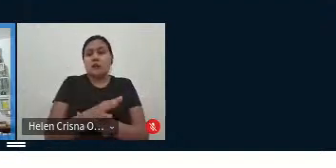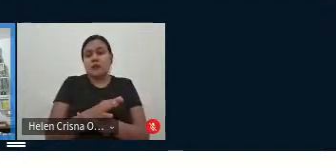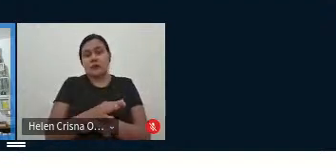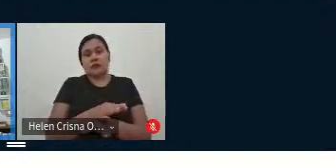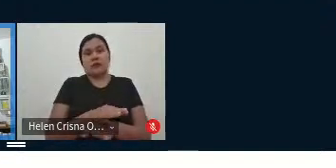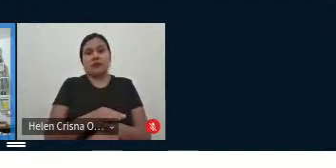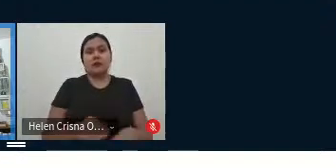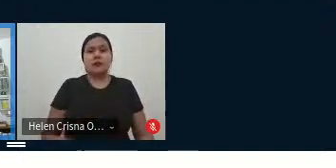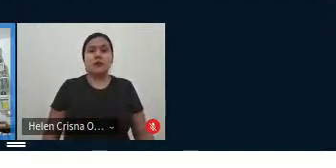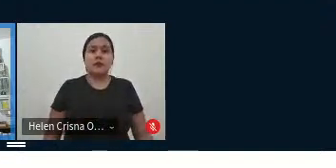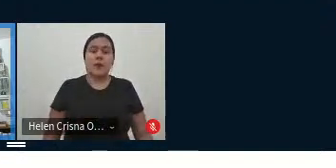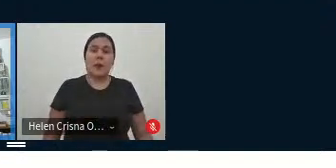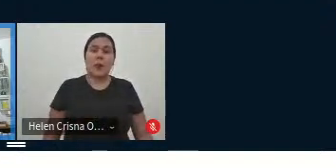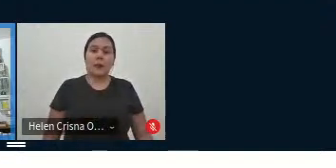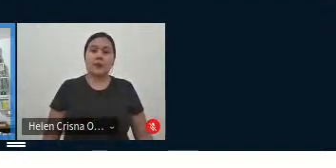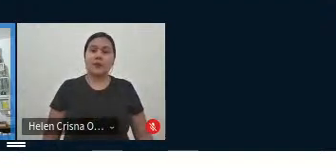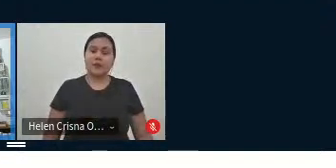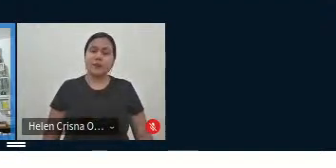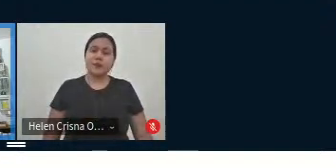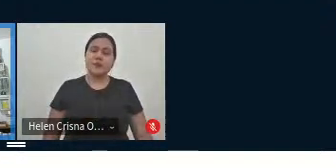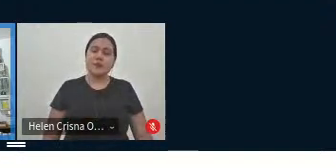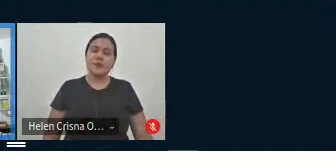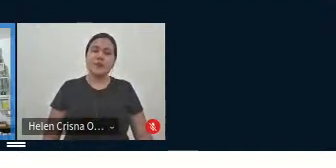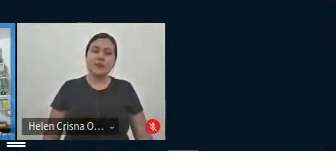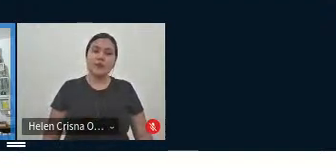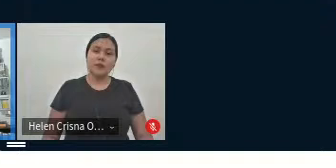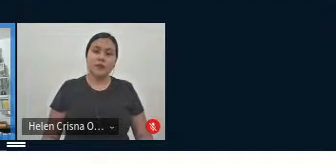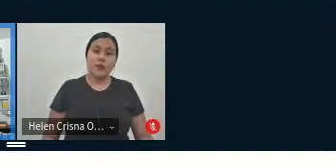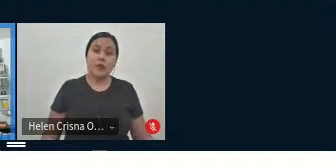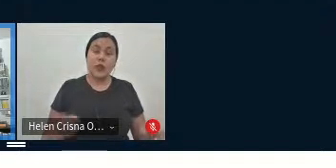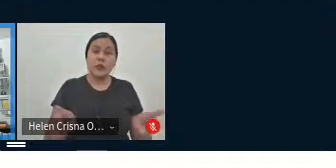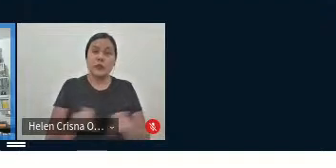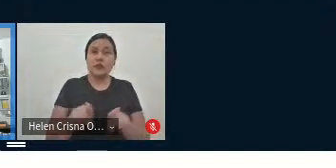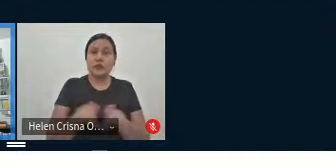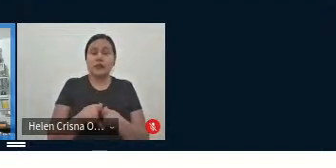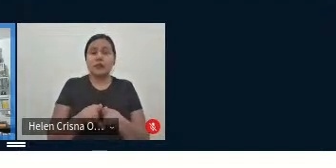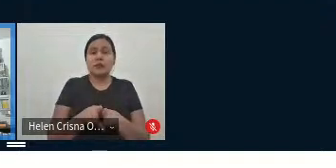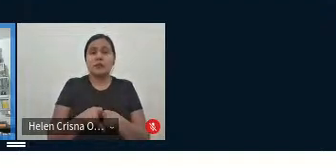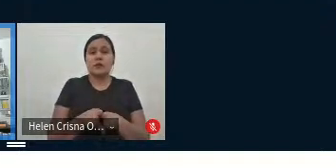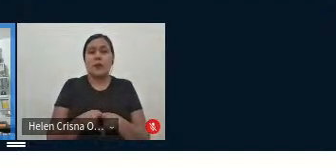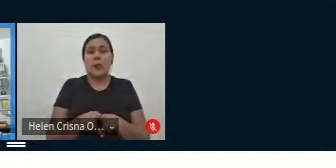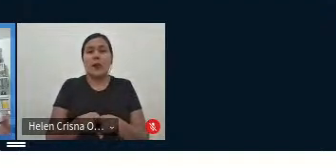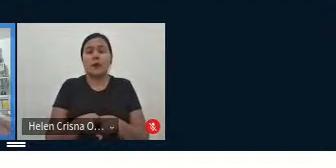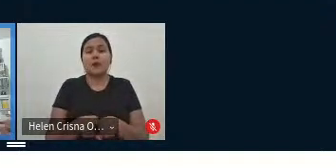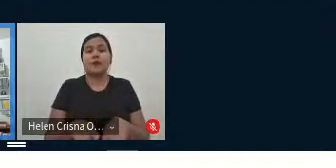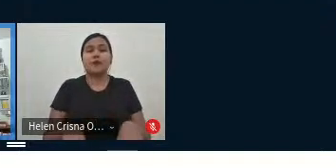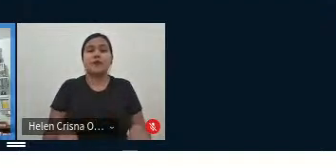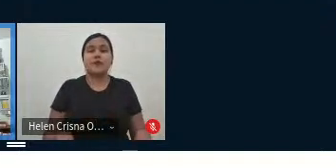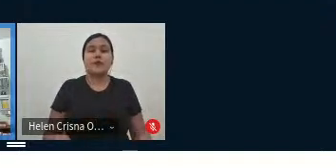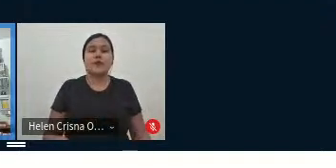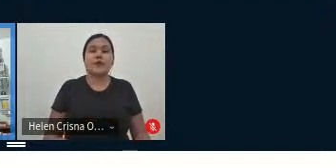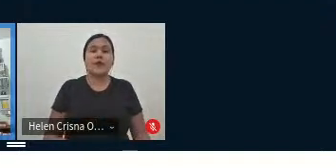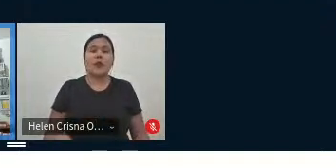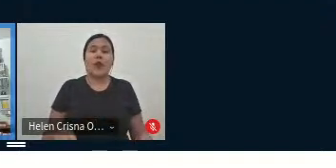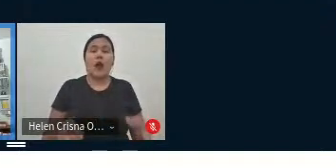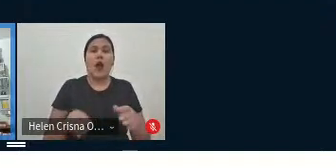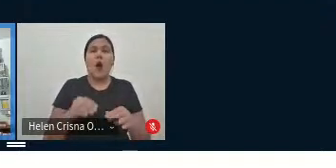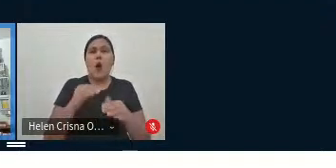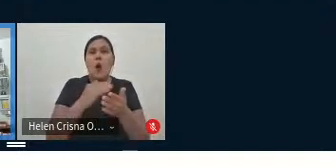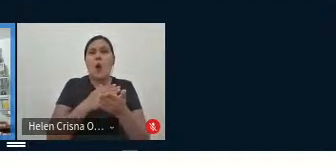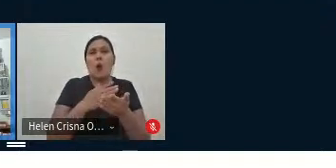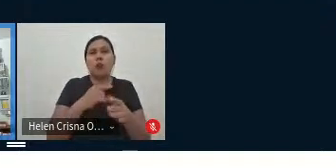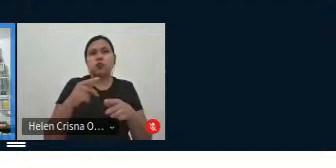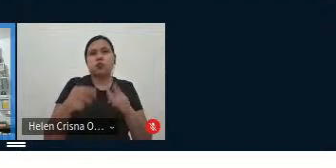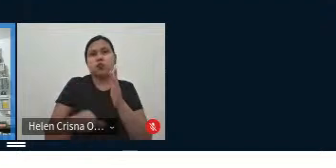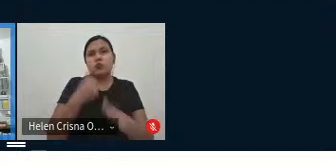Eu obtei pelo ponto, pela questão de tempo. E também, eu acho que pertence à primeira fase do trabalho